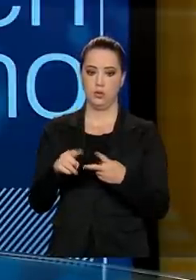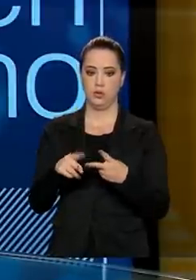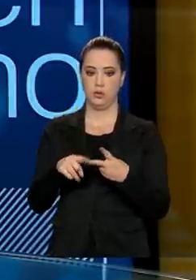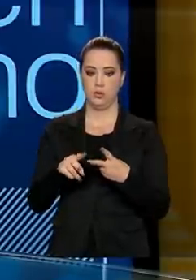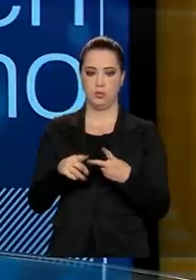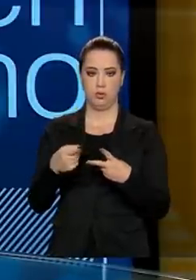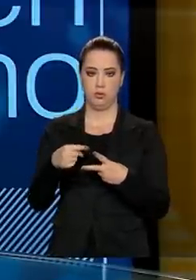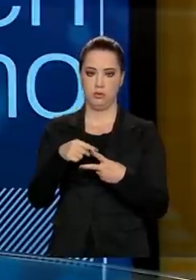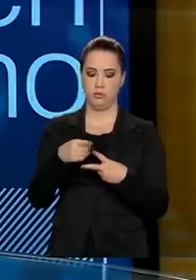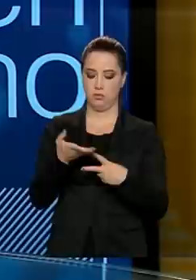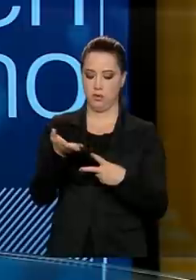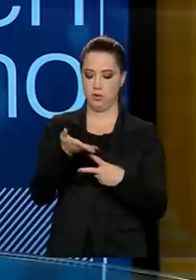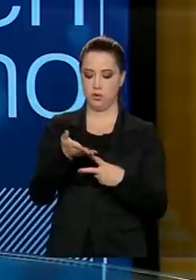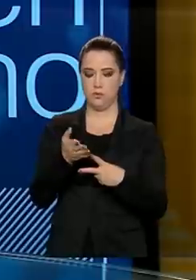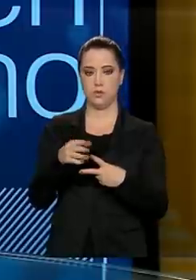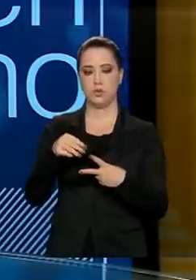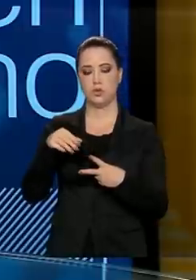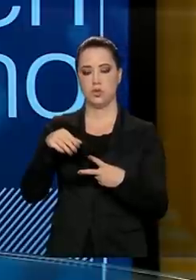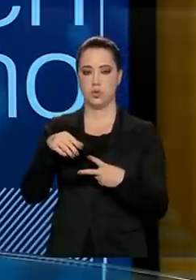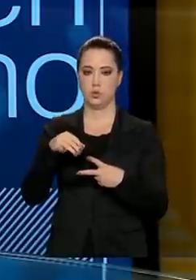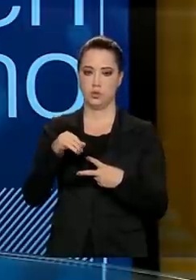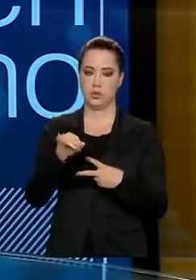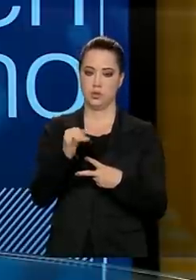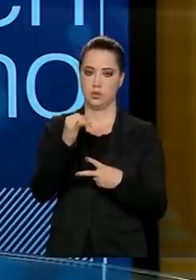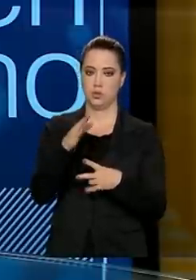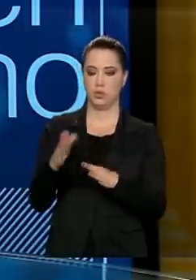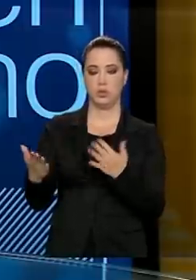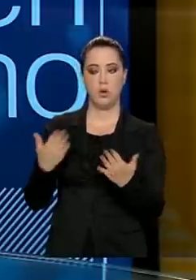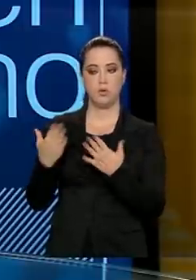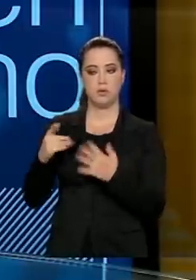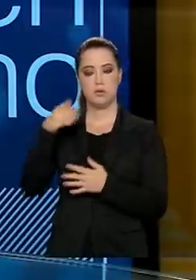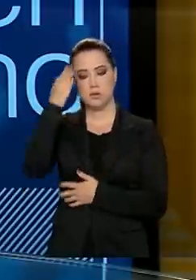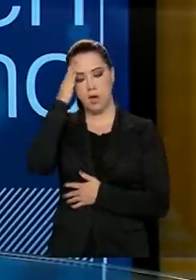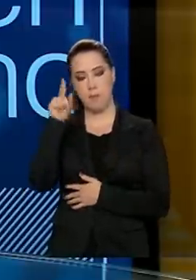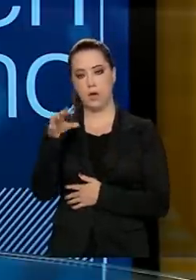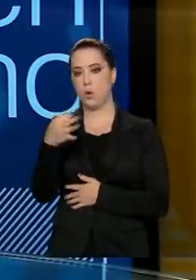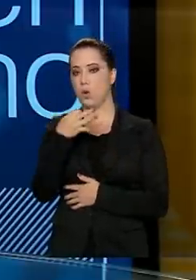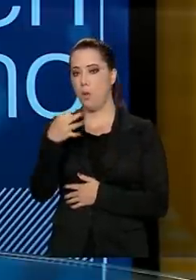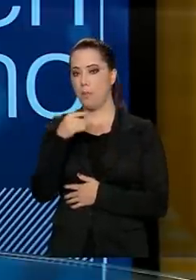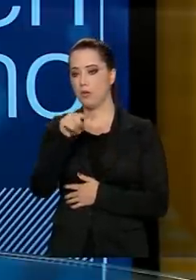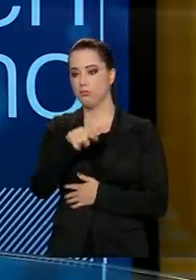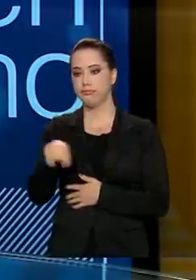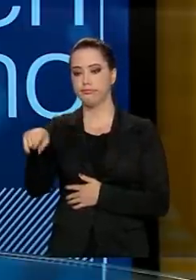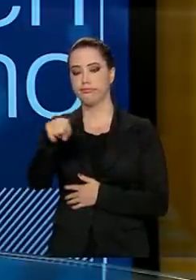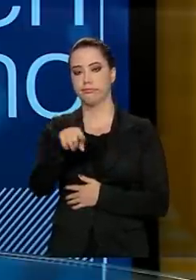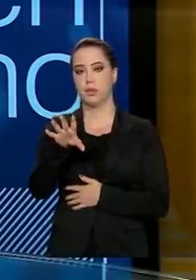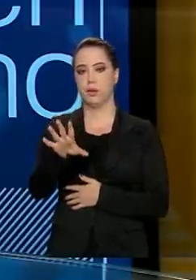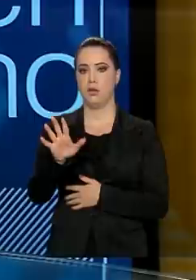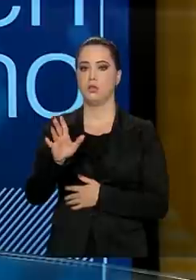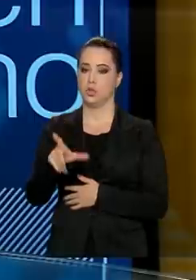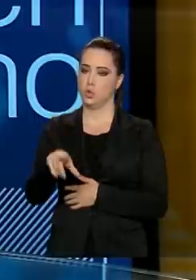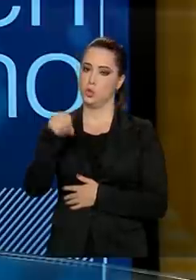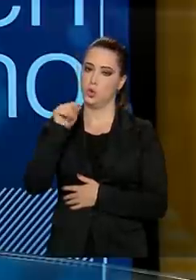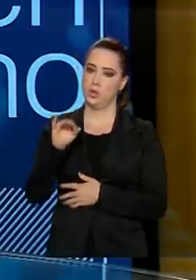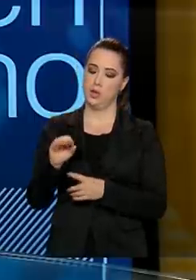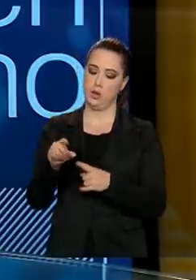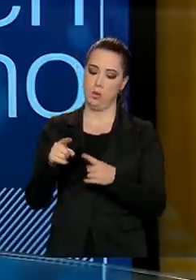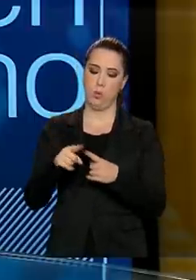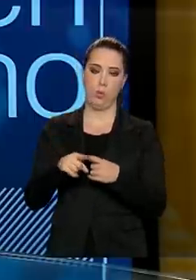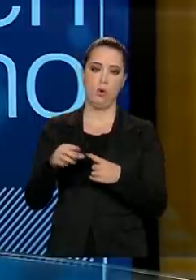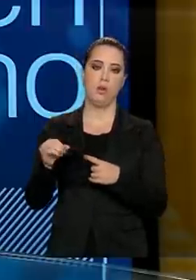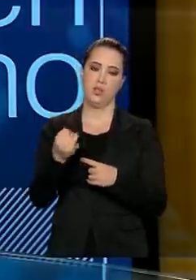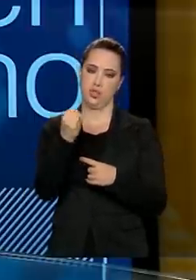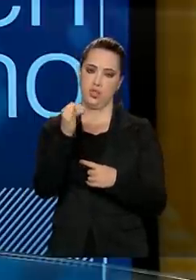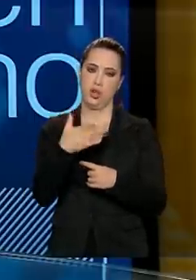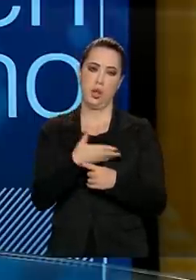ficou muito dividida. Então, ouvindo essas entidades, optou-se, então, pelo Enem em janeiro, para minimizar o impacto